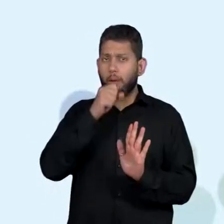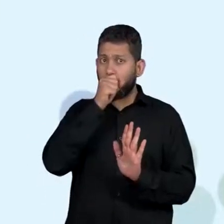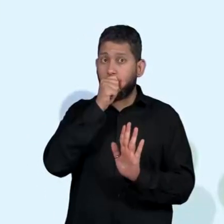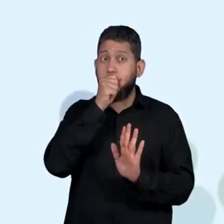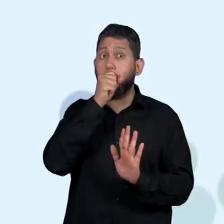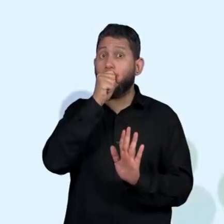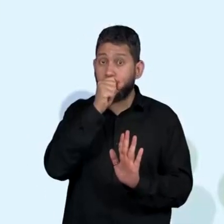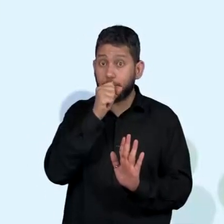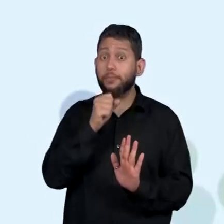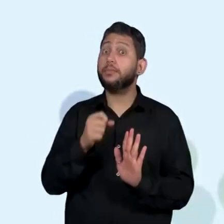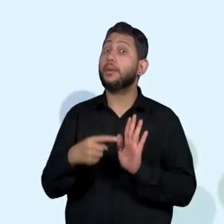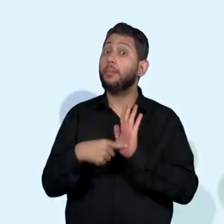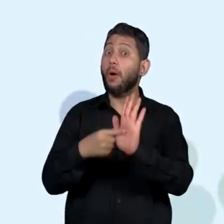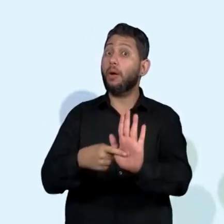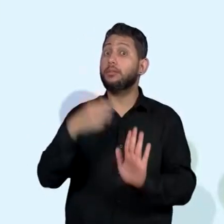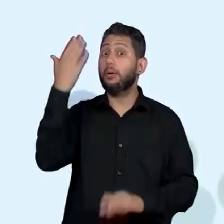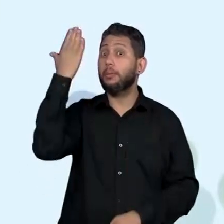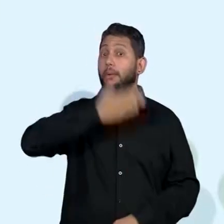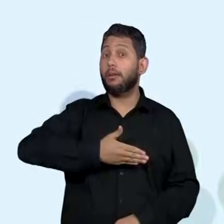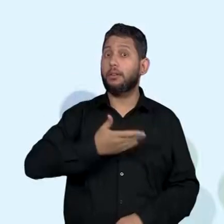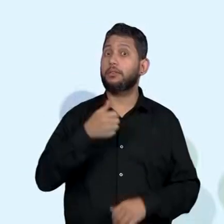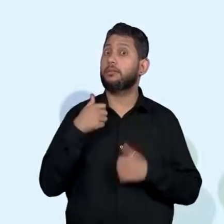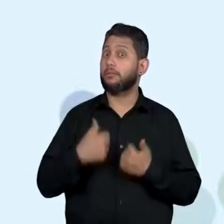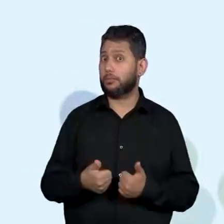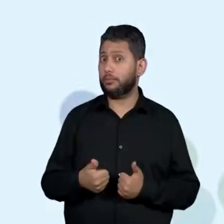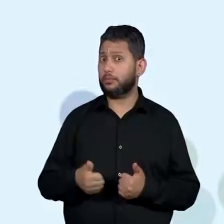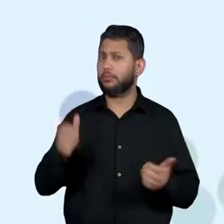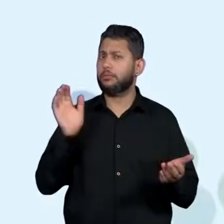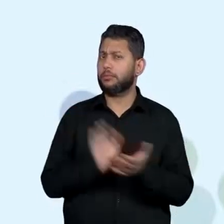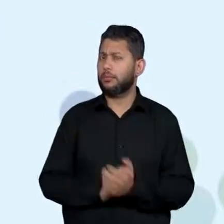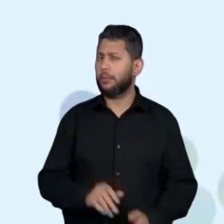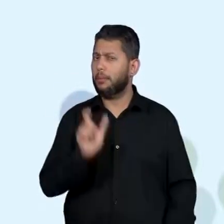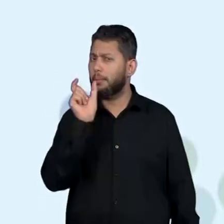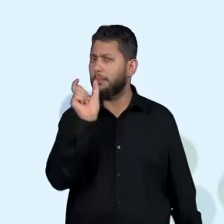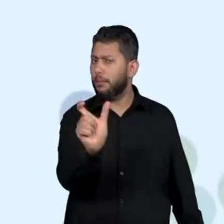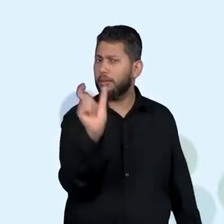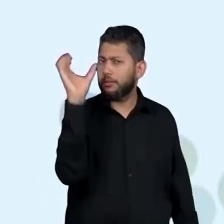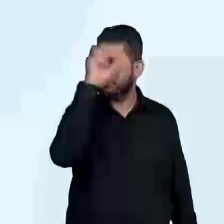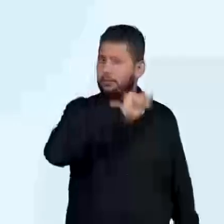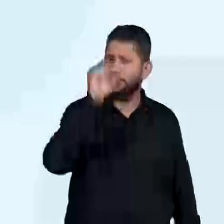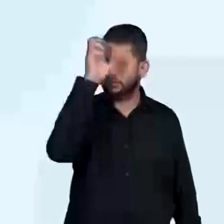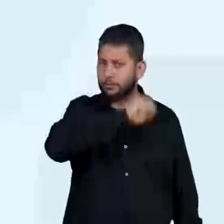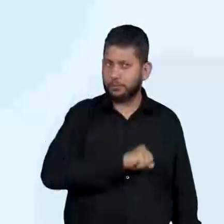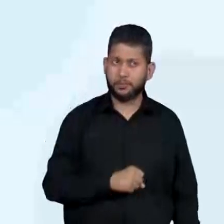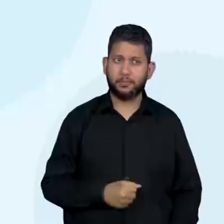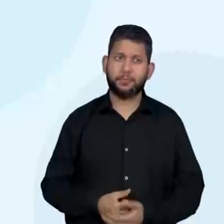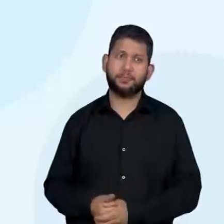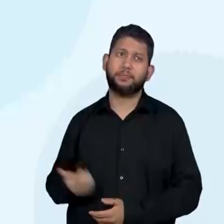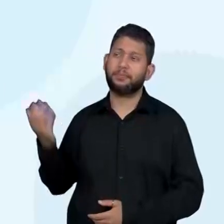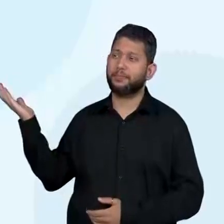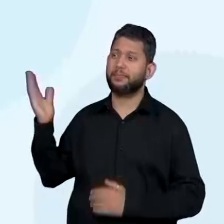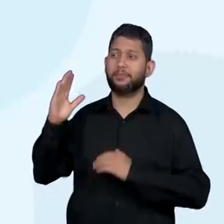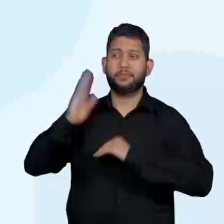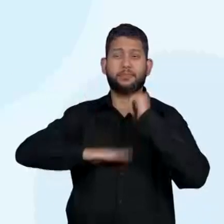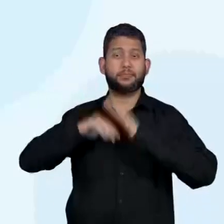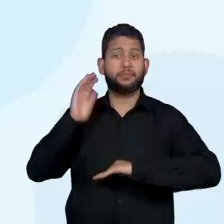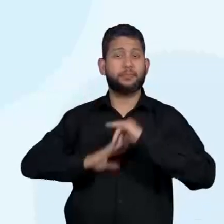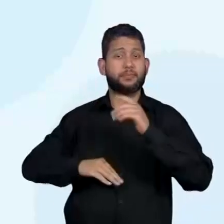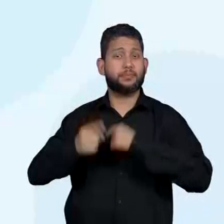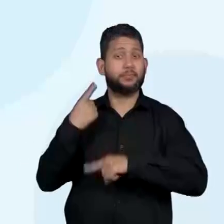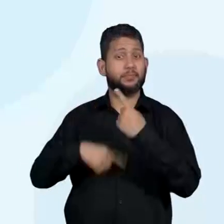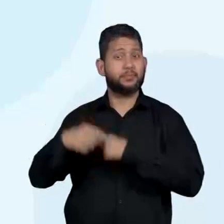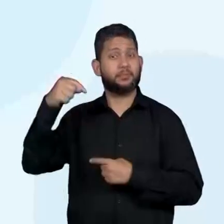é verdadeira ou falso. Então, a dica aí, mais uma palavrinha para acrescentar o repertório. Um